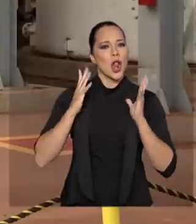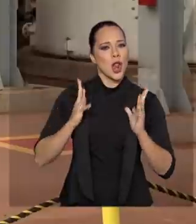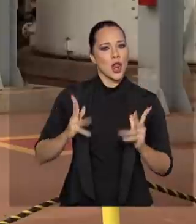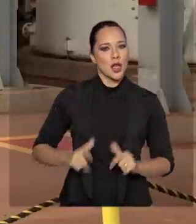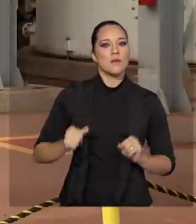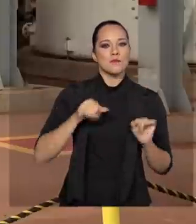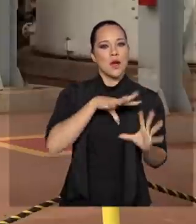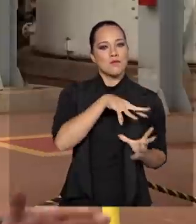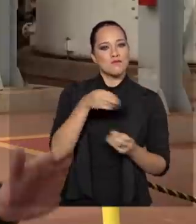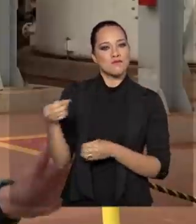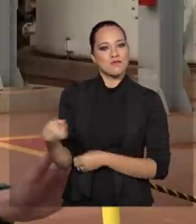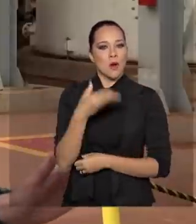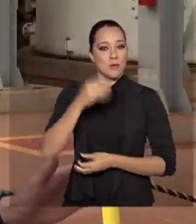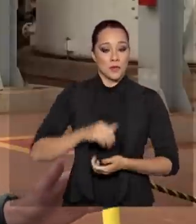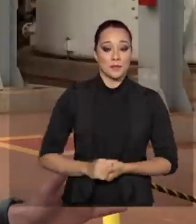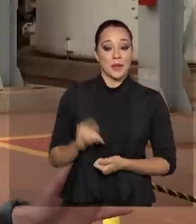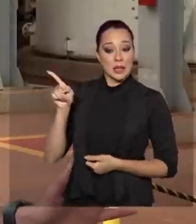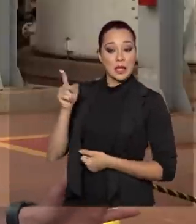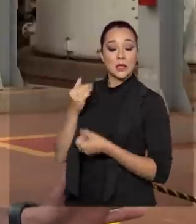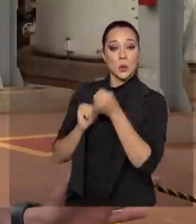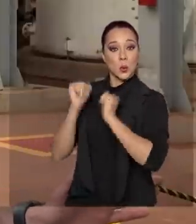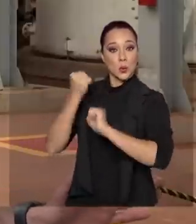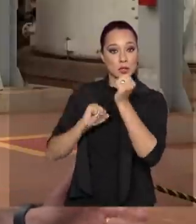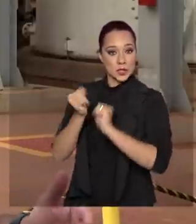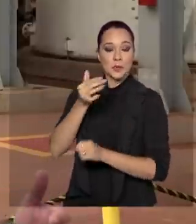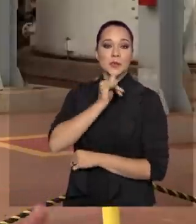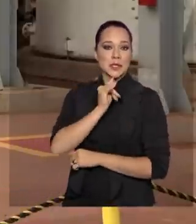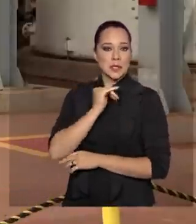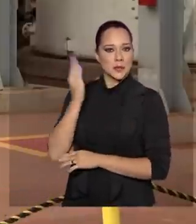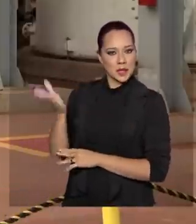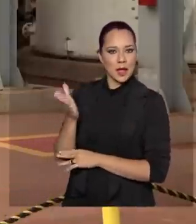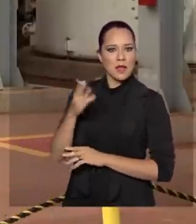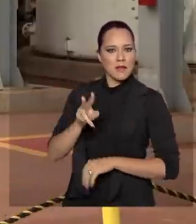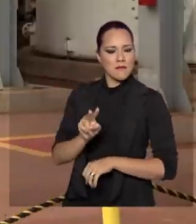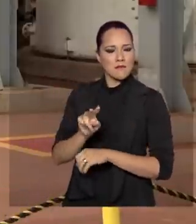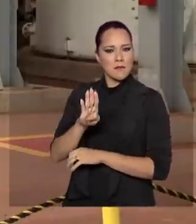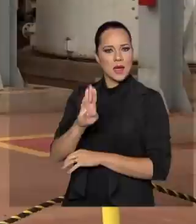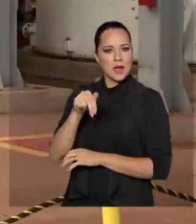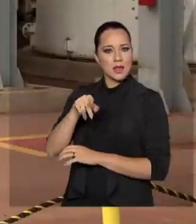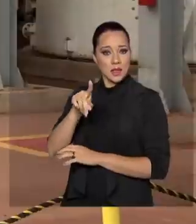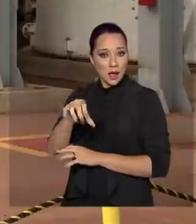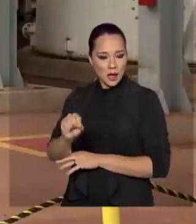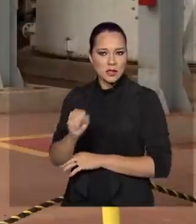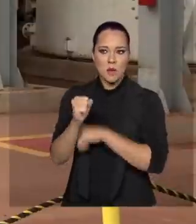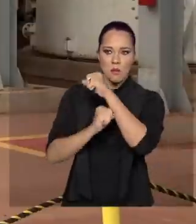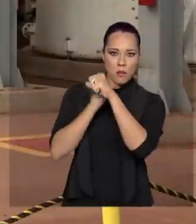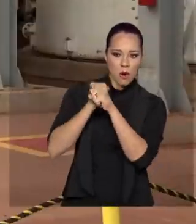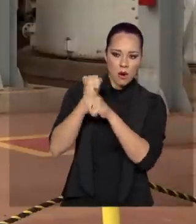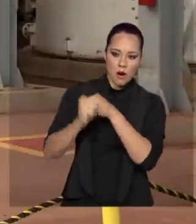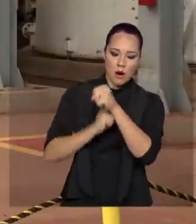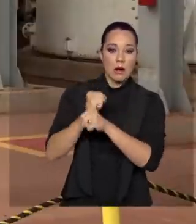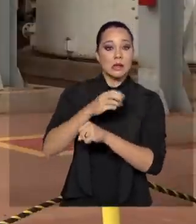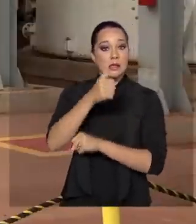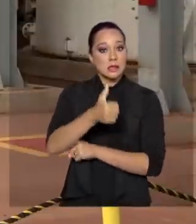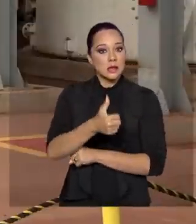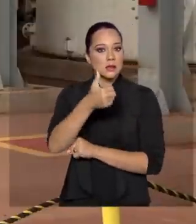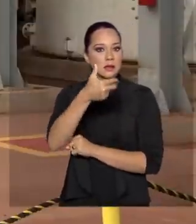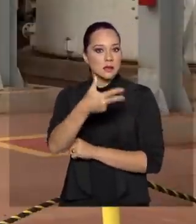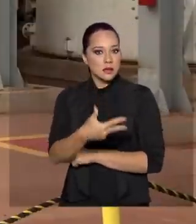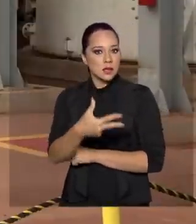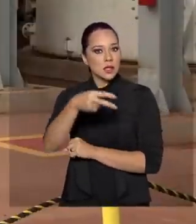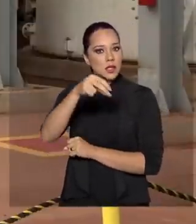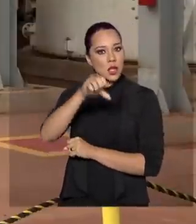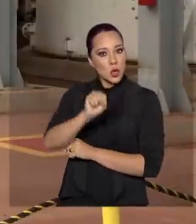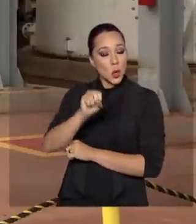renováveis. Nessa usina, por exemplo, financiada pelo BNDES, por ano podem ser gerados 138 mil